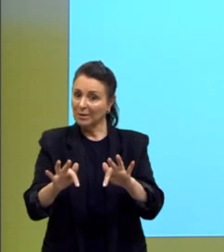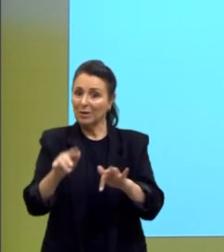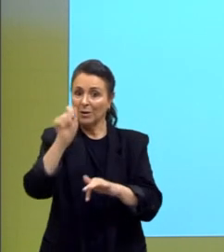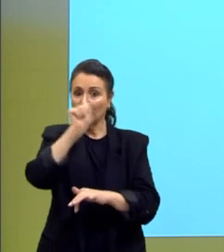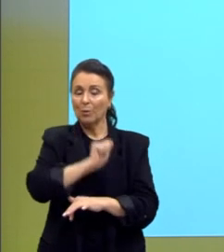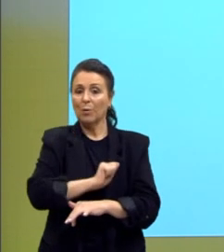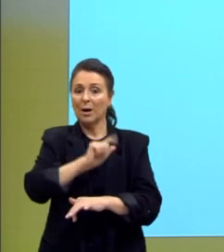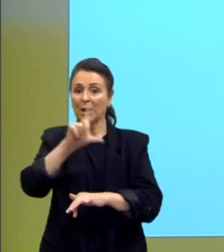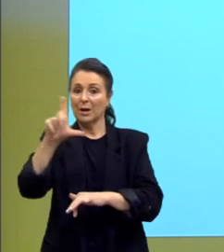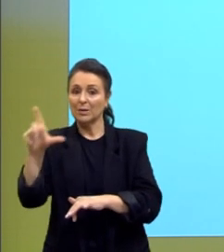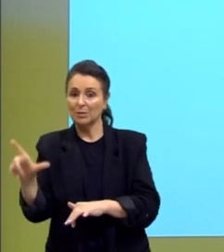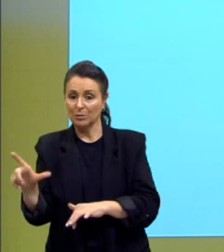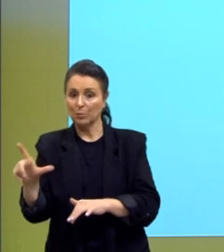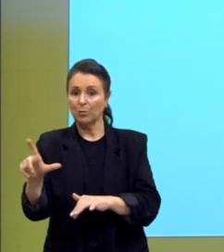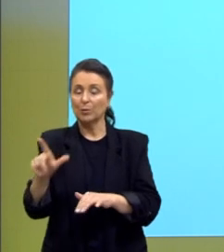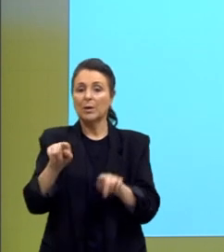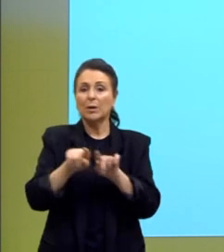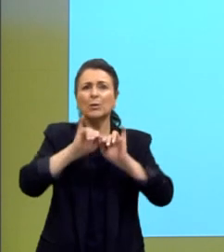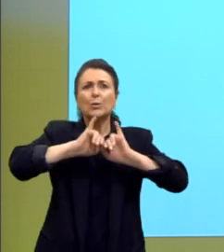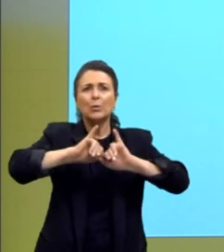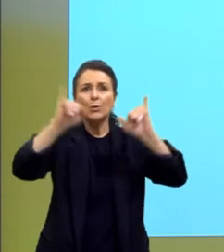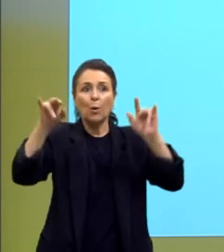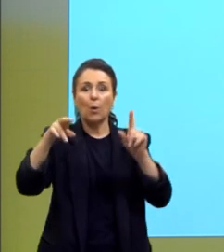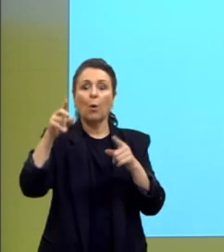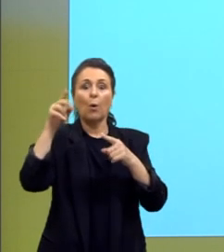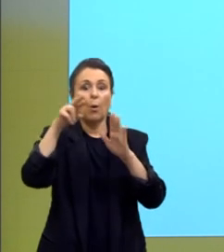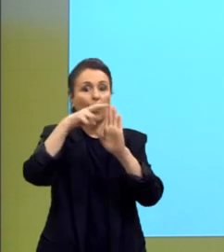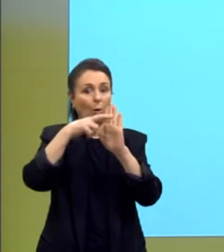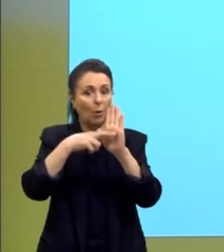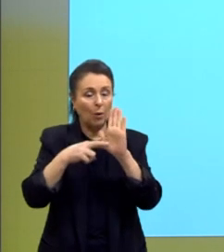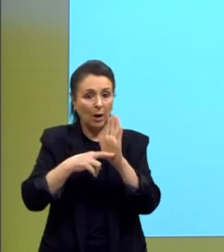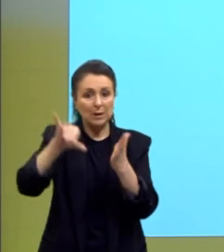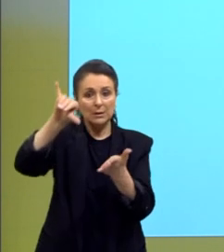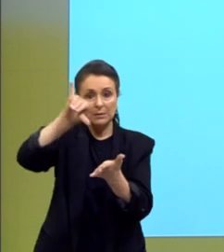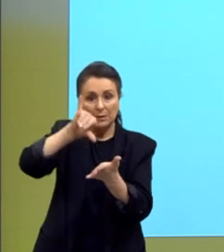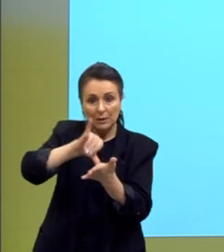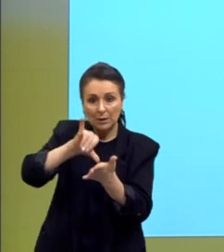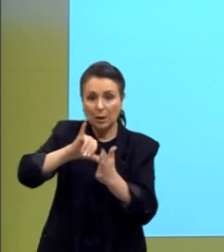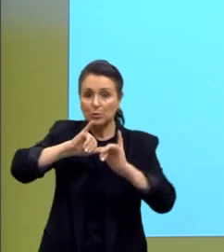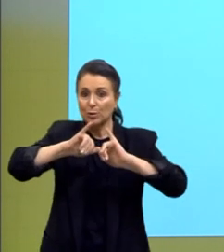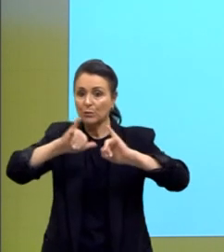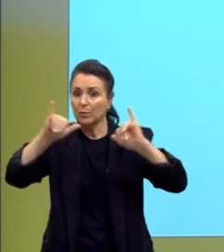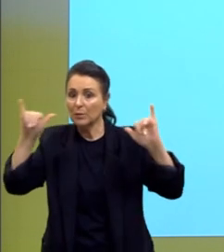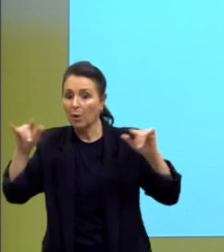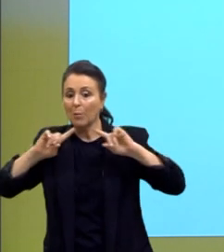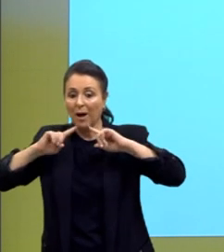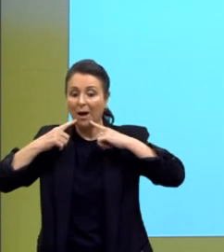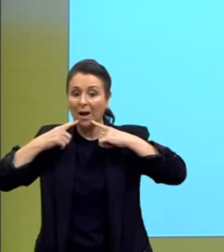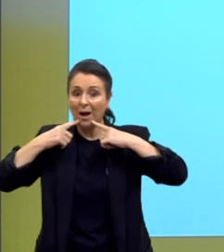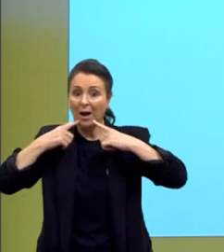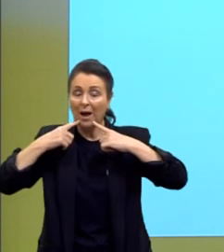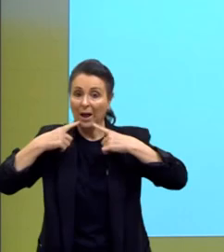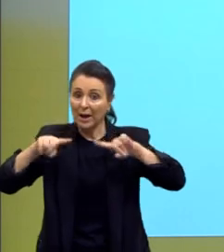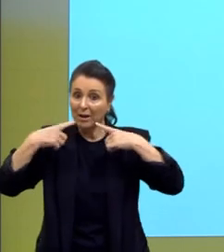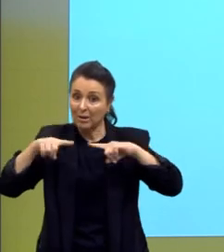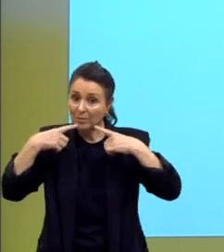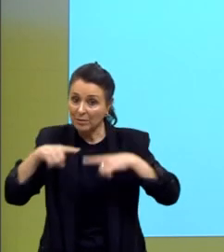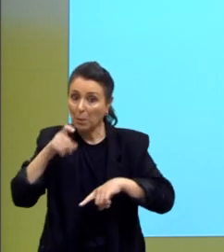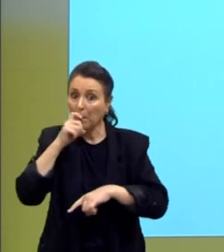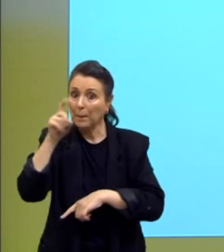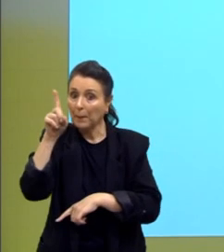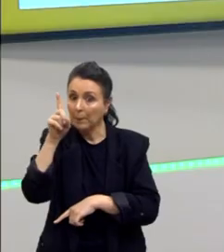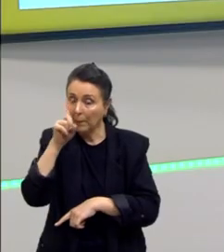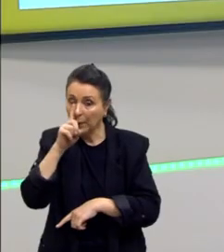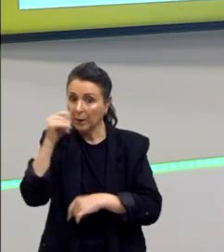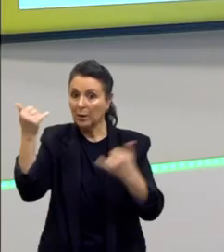infantil, propagandas, anúncios, Central Nacional de Reclamações para Denúncias de Paz, que são as informações que estão